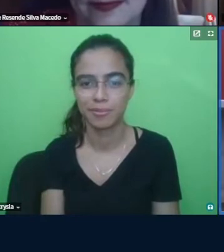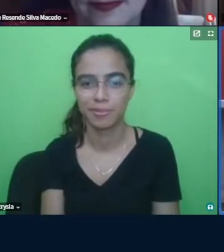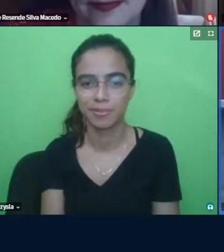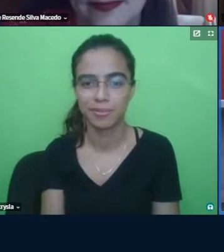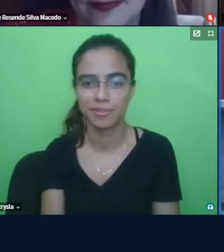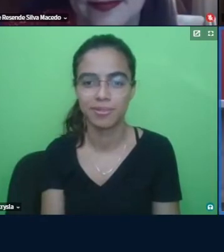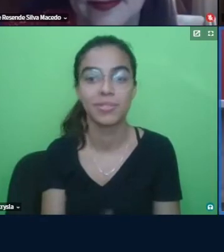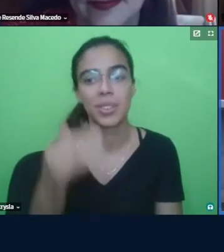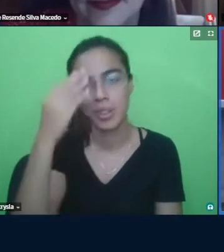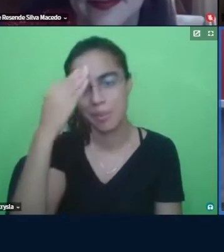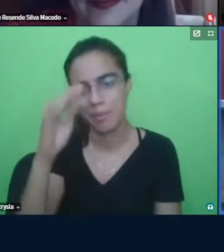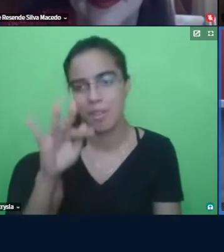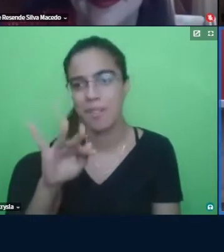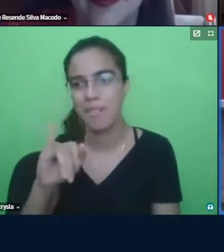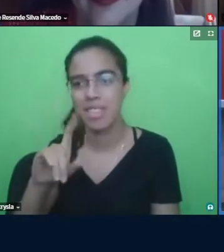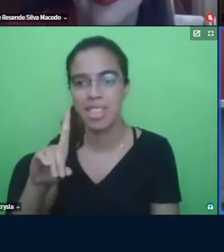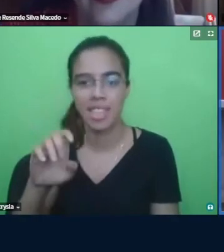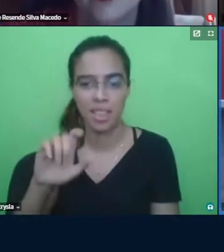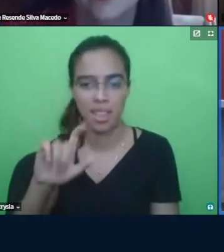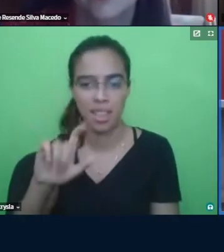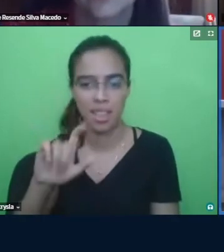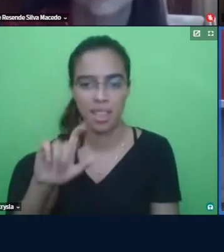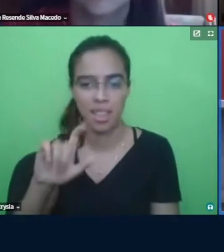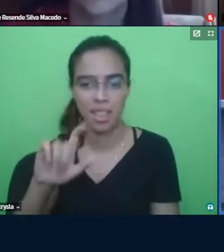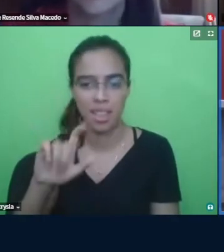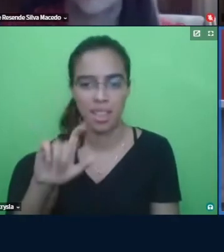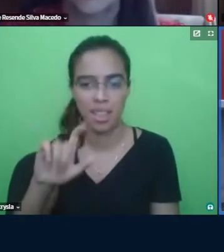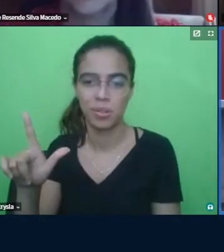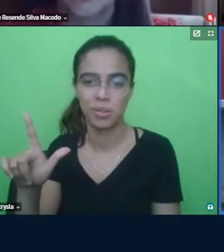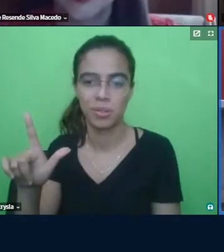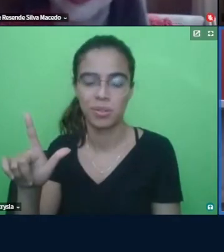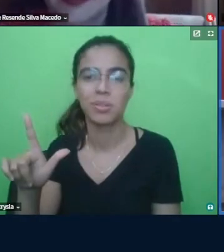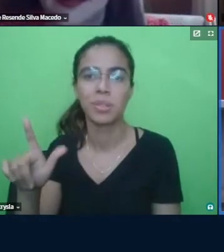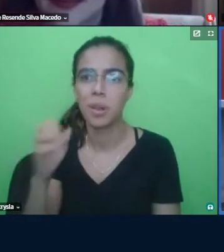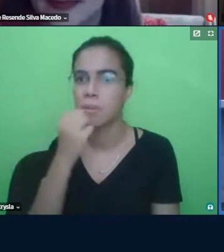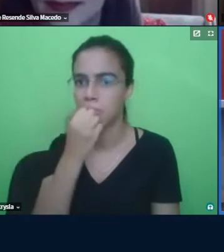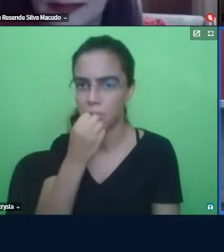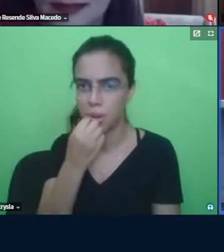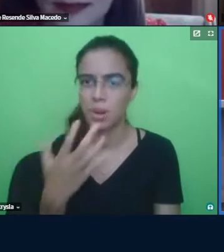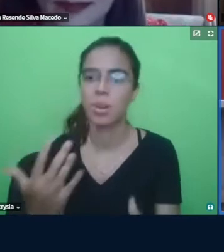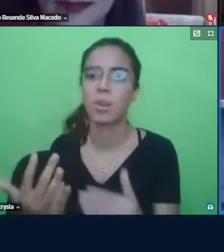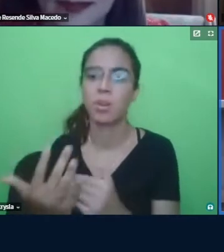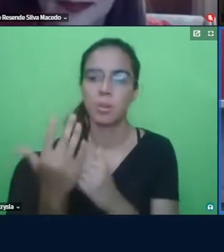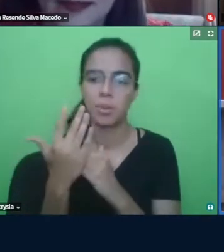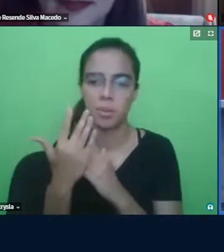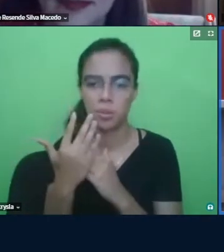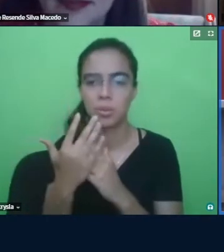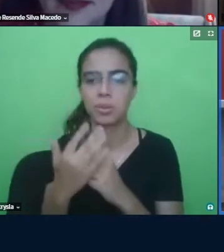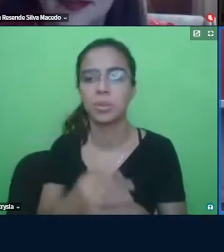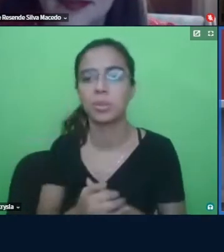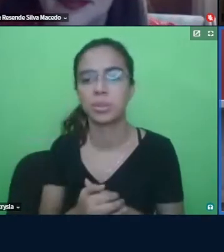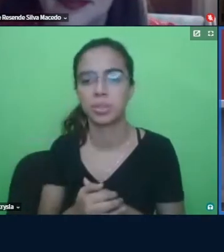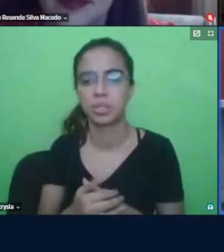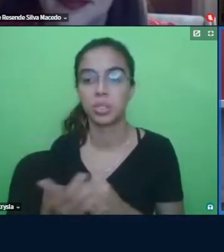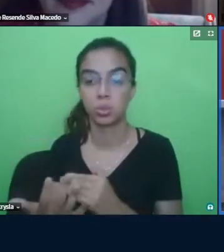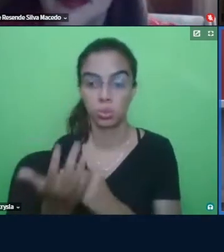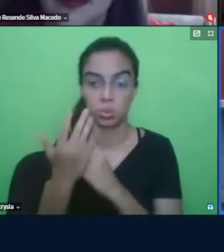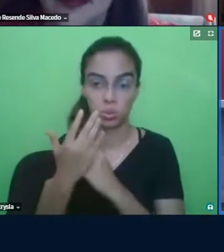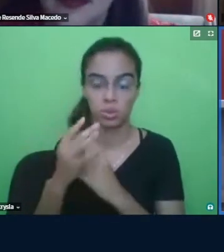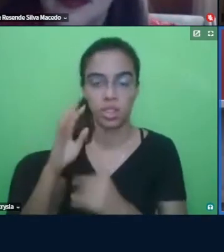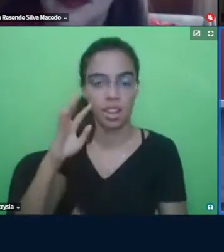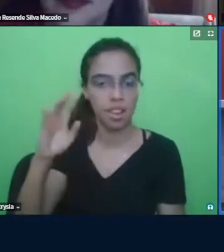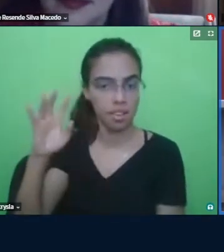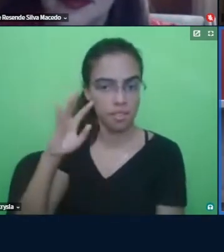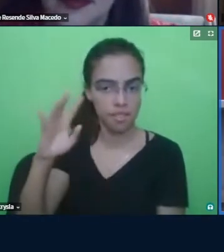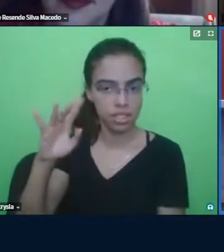obrigada Fidel as considerações muito interessantes também aqui para nós vão nos ajudar a refletir num outro momento